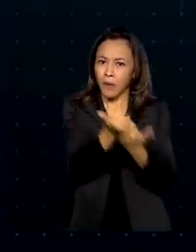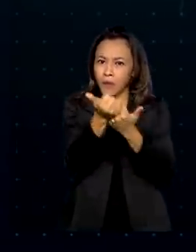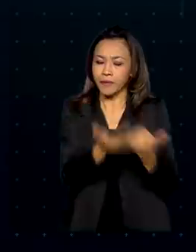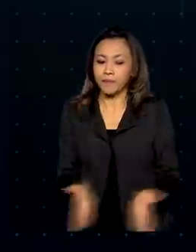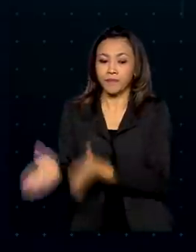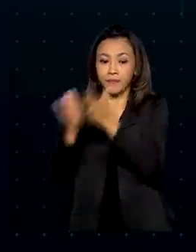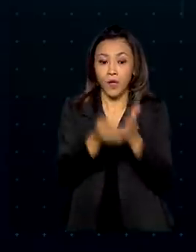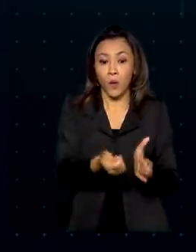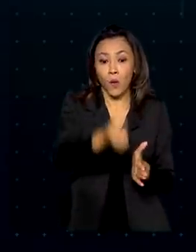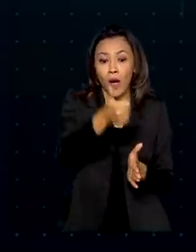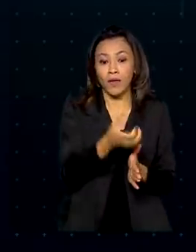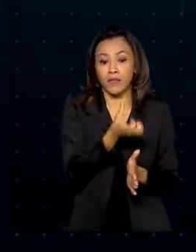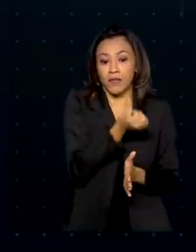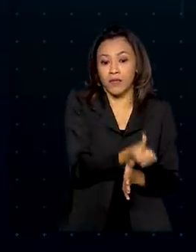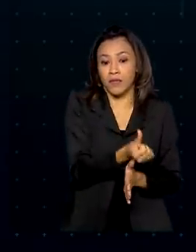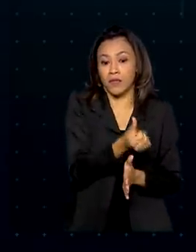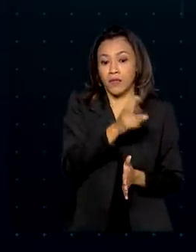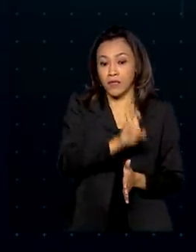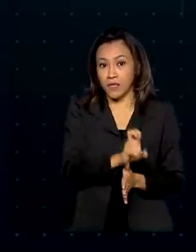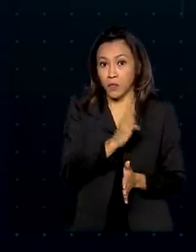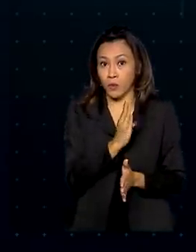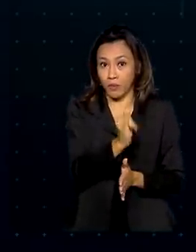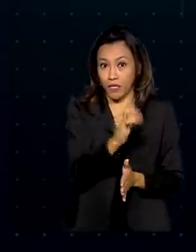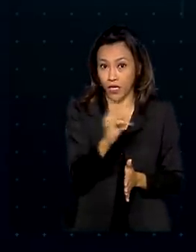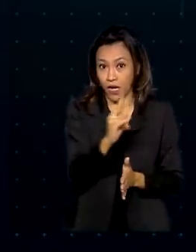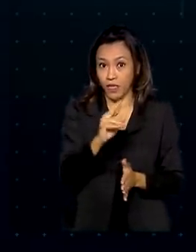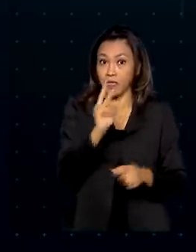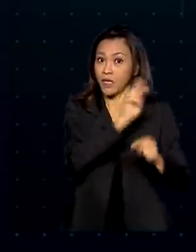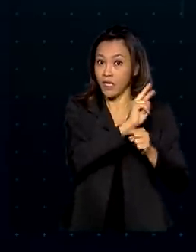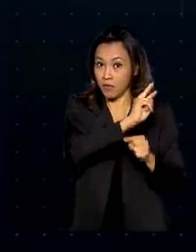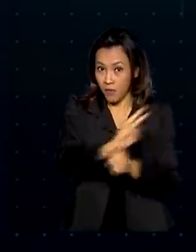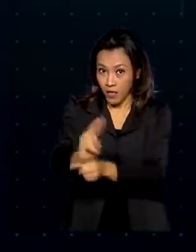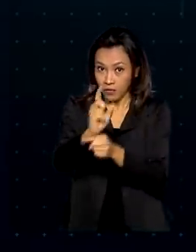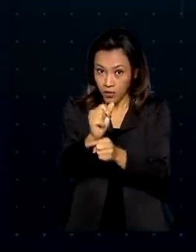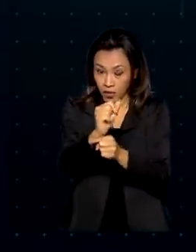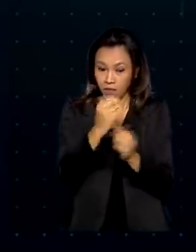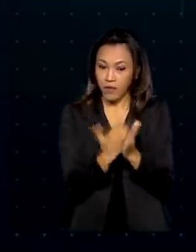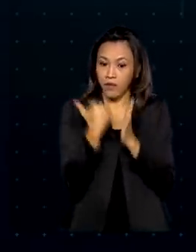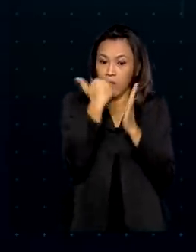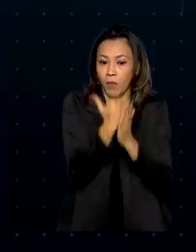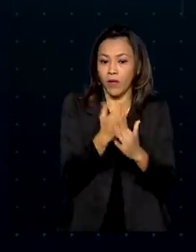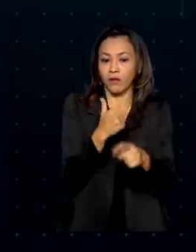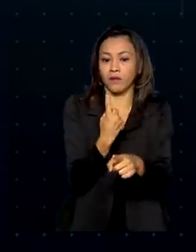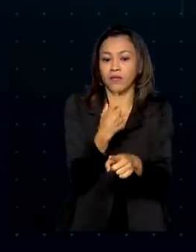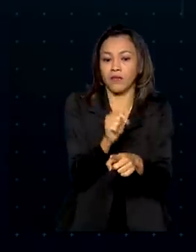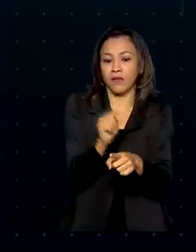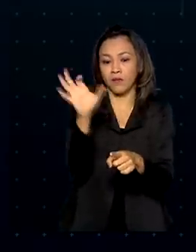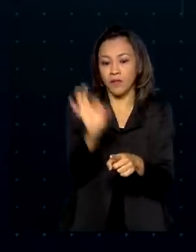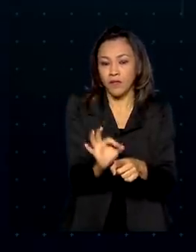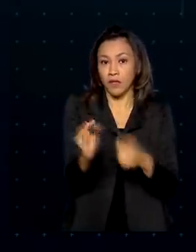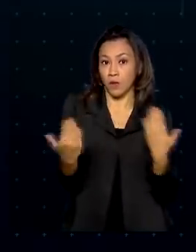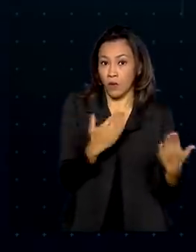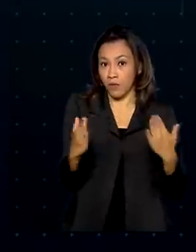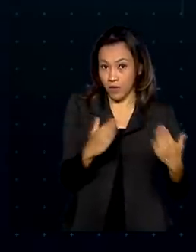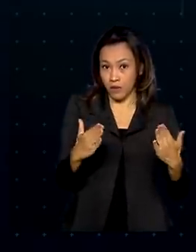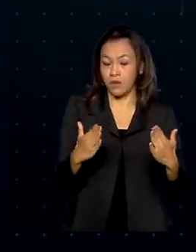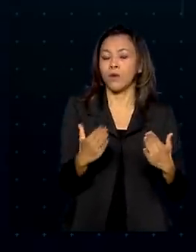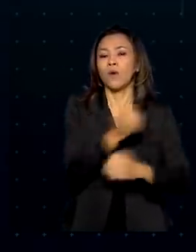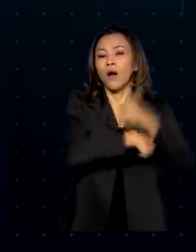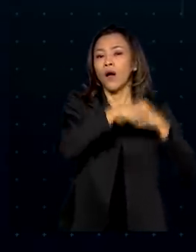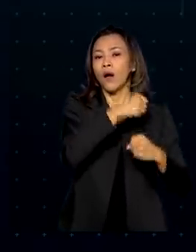65 bilhões de reais em financiamentos e teve um crescimento de 17% em relação a 2019.